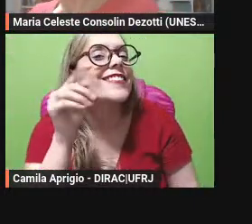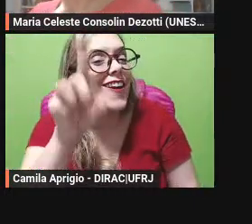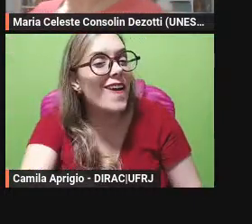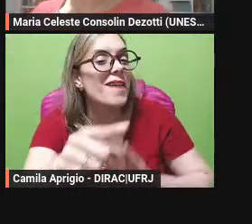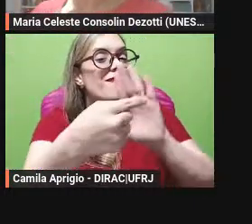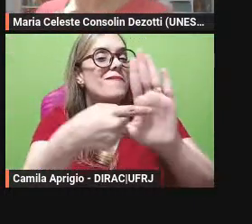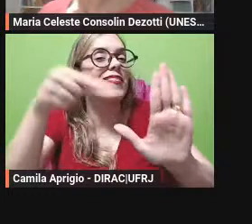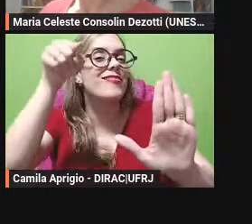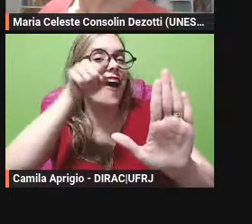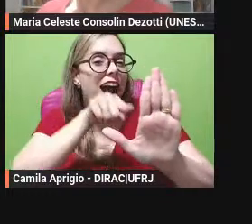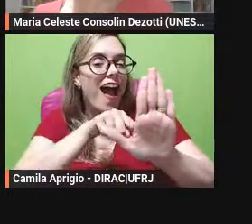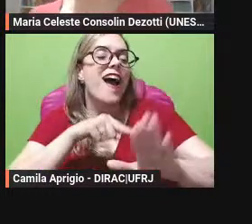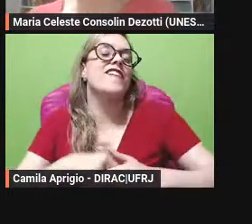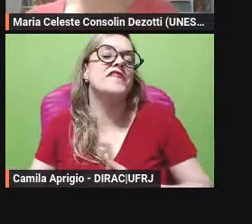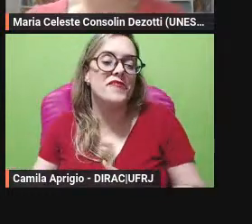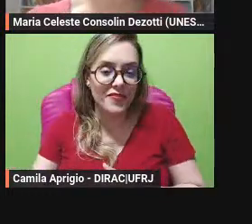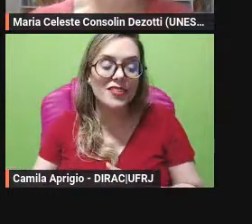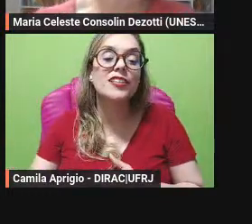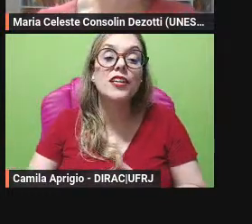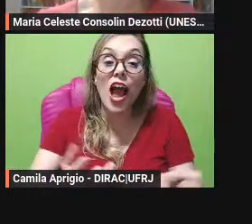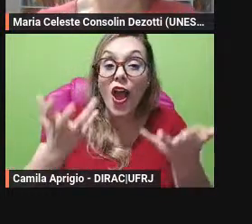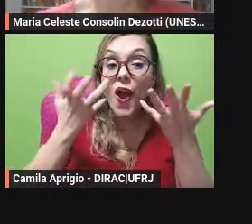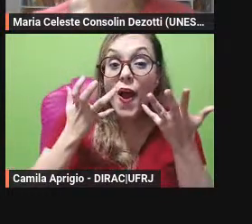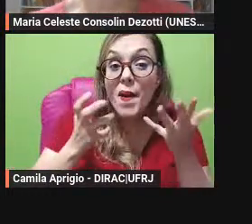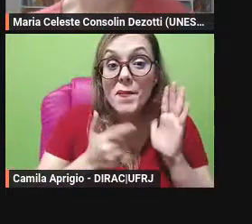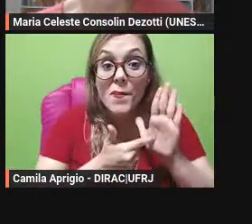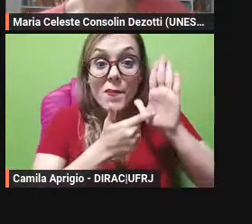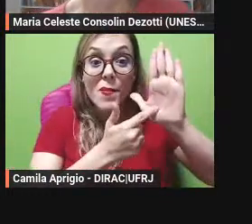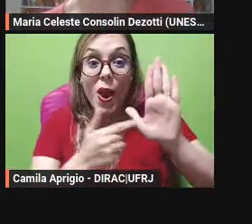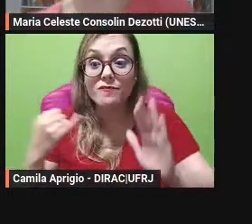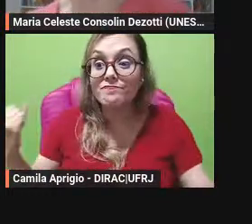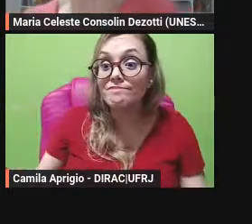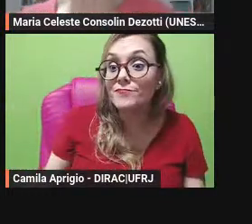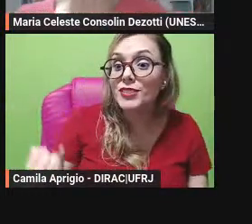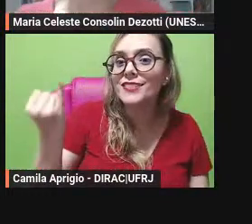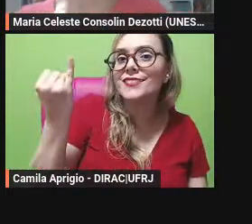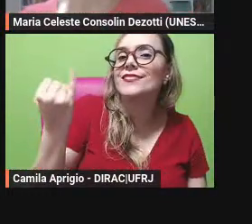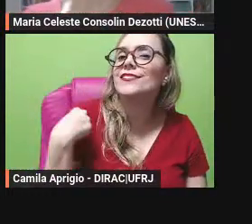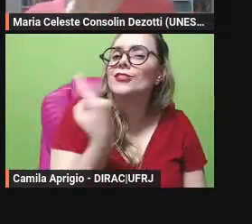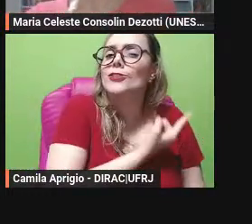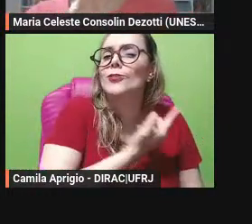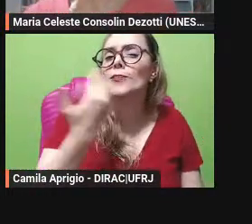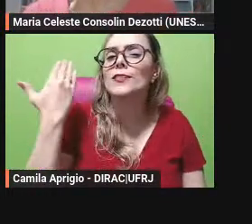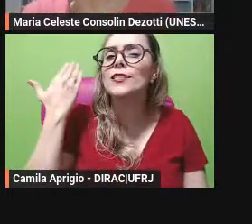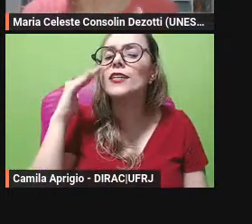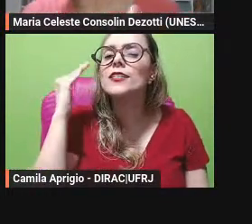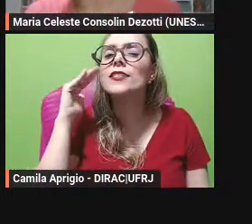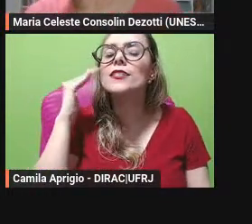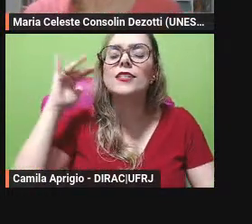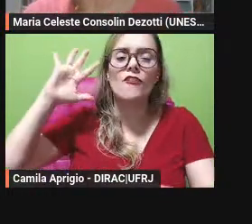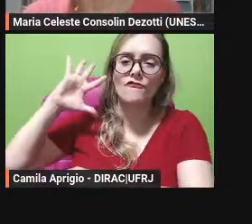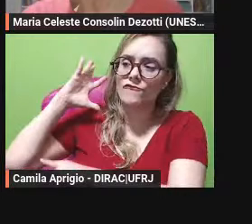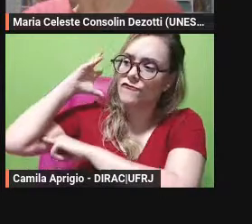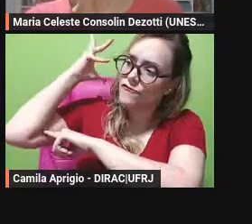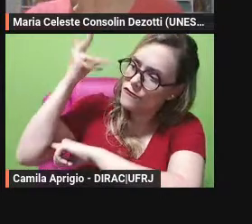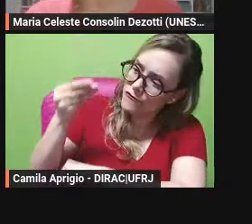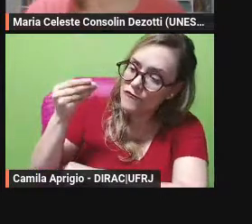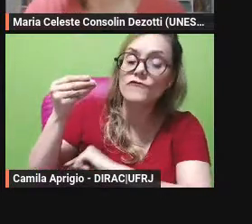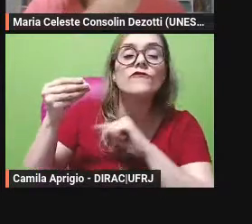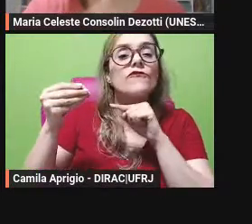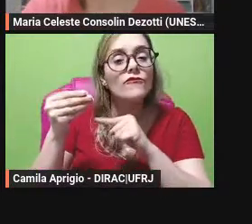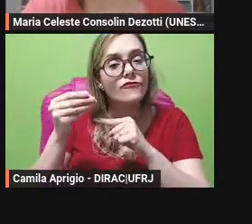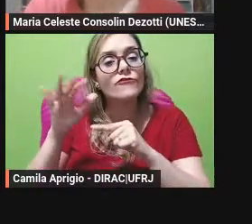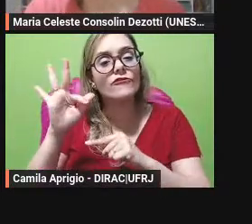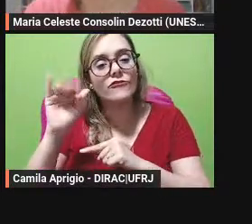fala é a importância da fábula ainda hoje não só a fábula como gênero